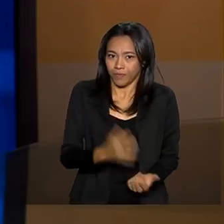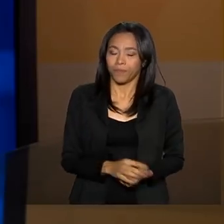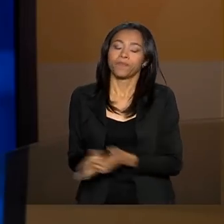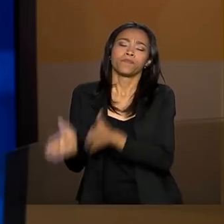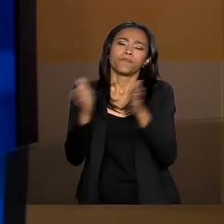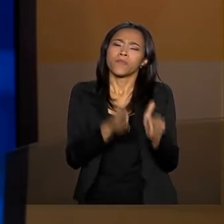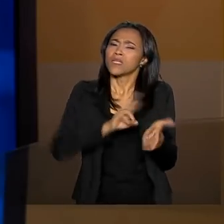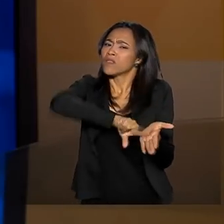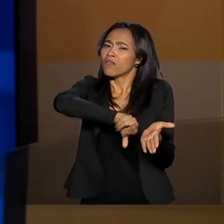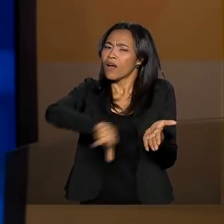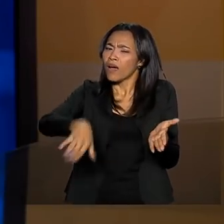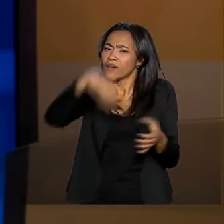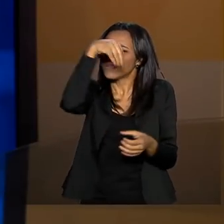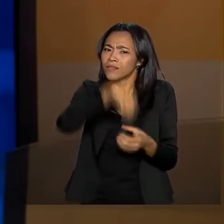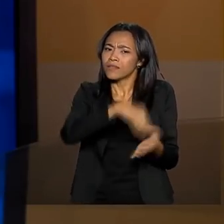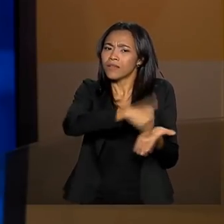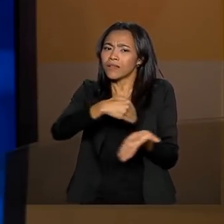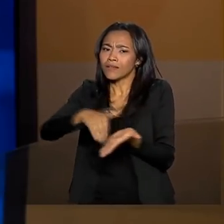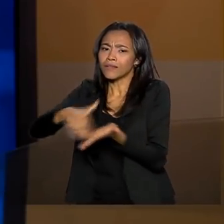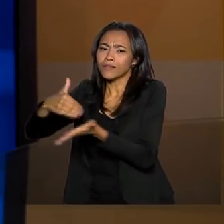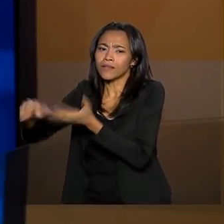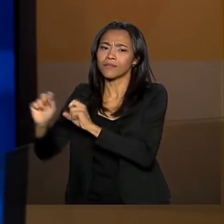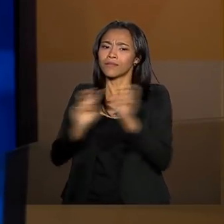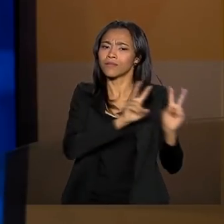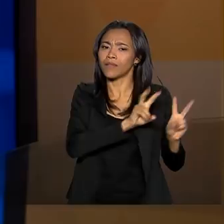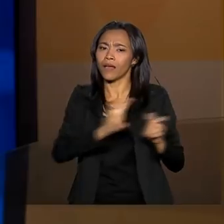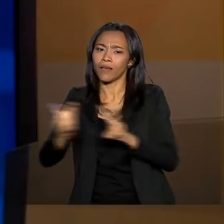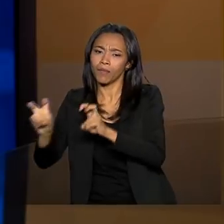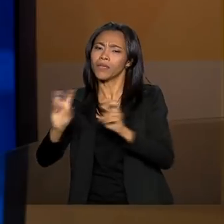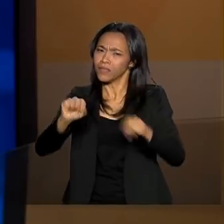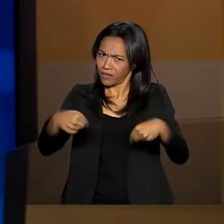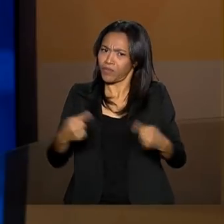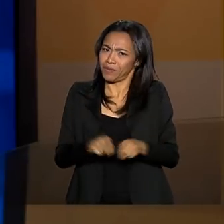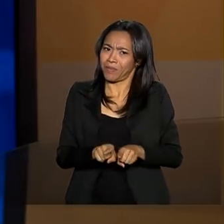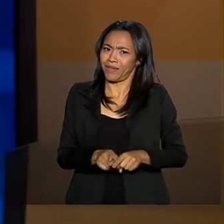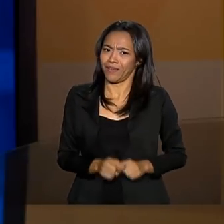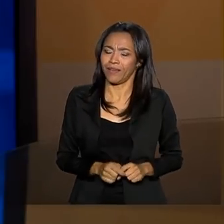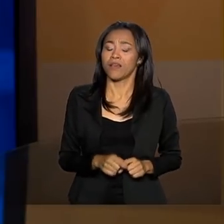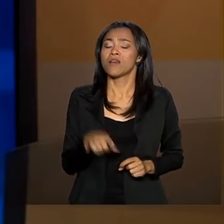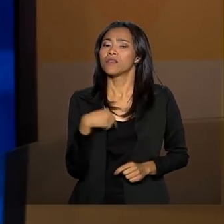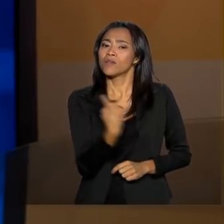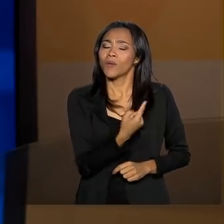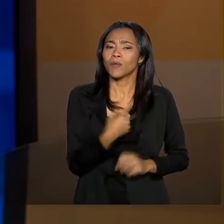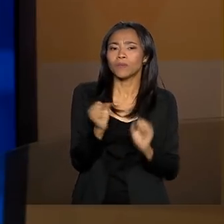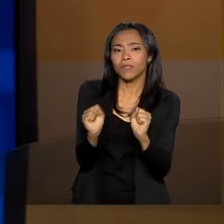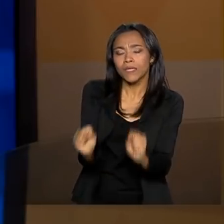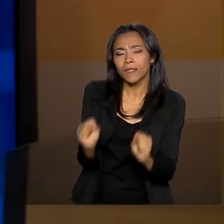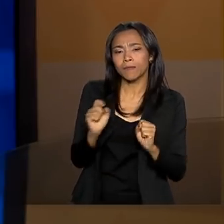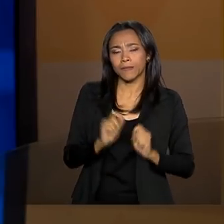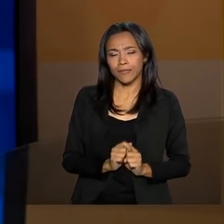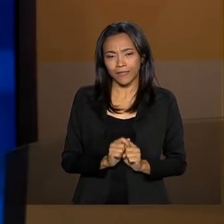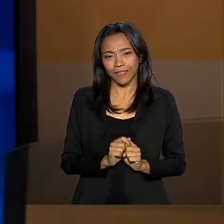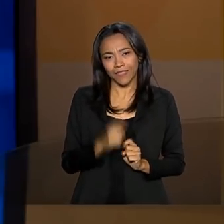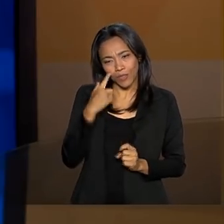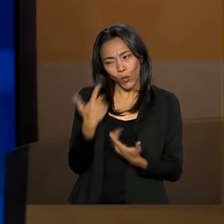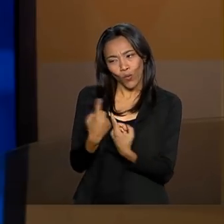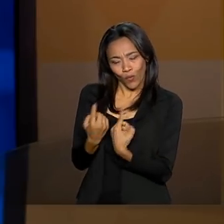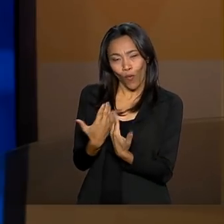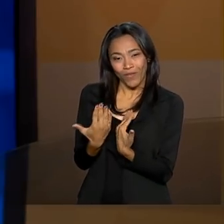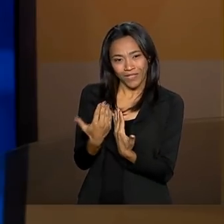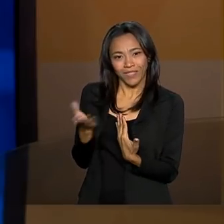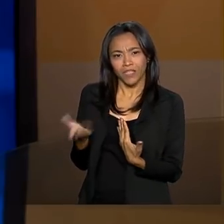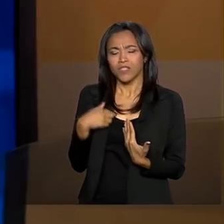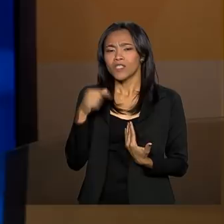são várias secretarias, muitos temas, vários desafios. A gente pode, a partir dessa interlocução que tendo com a senhora aqui,